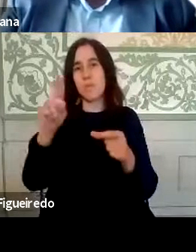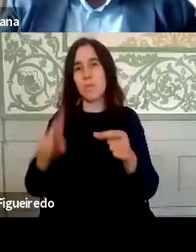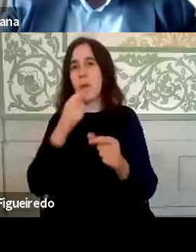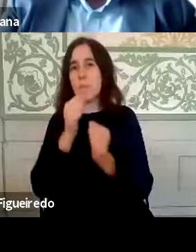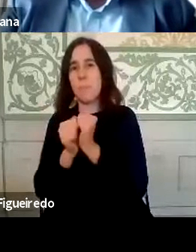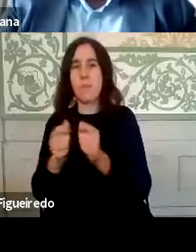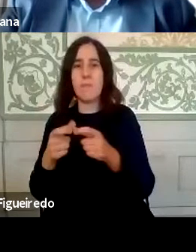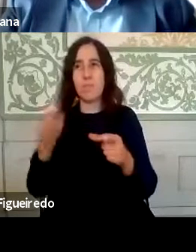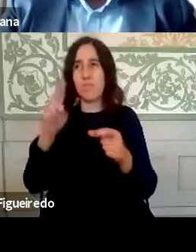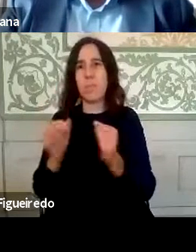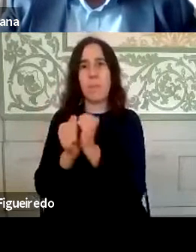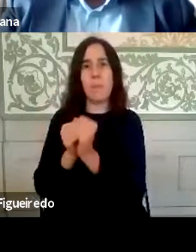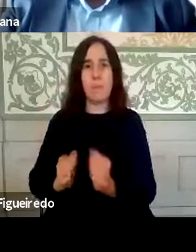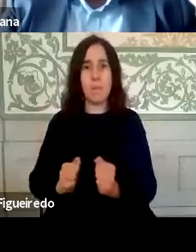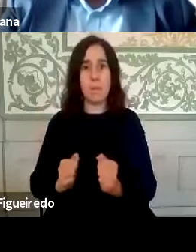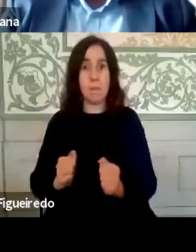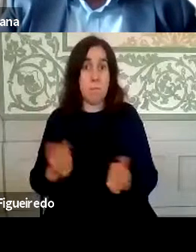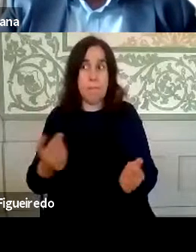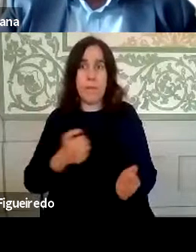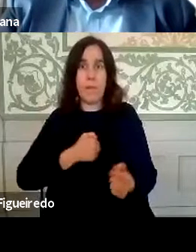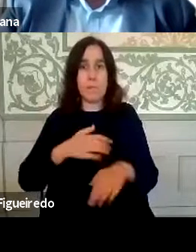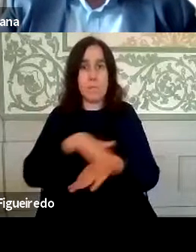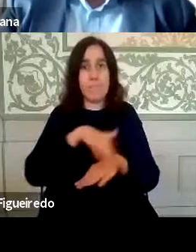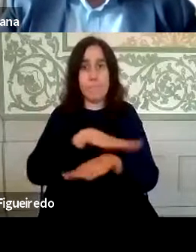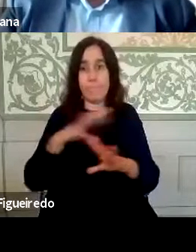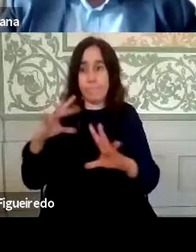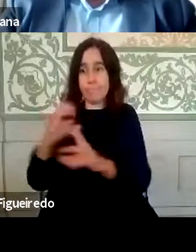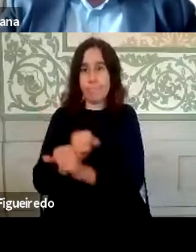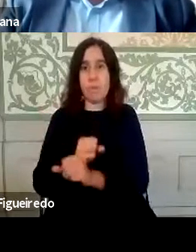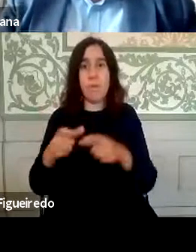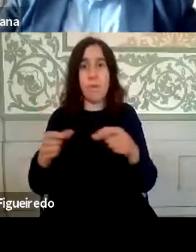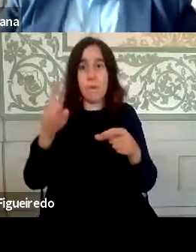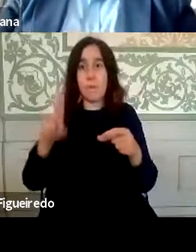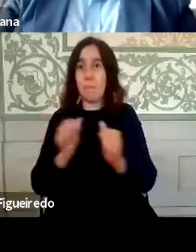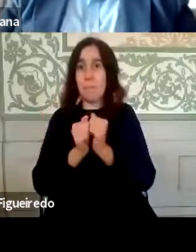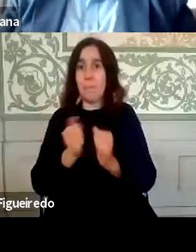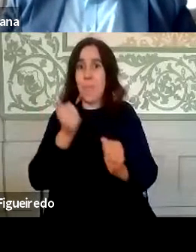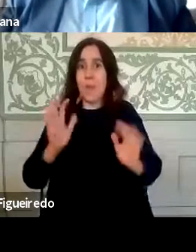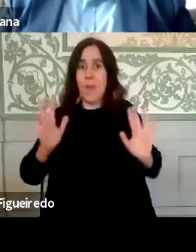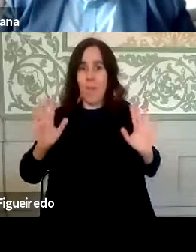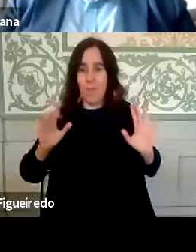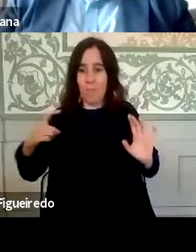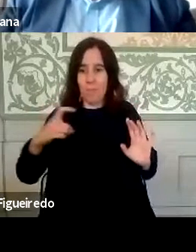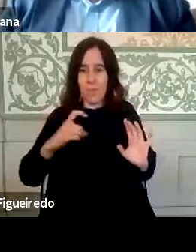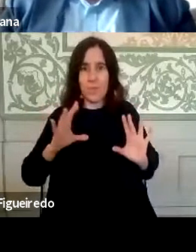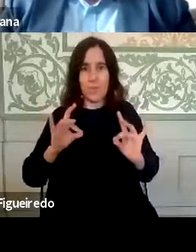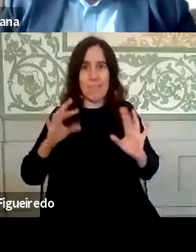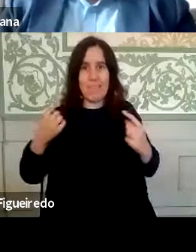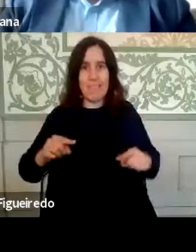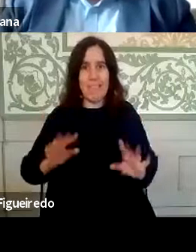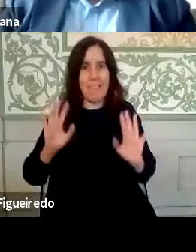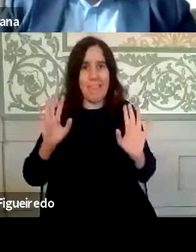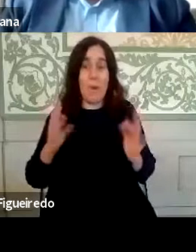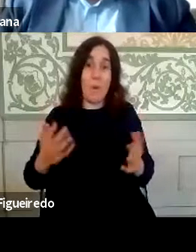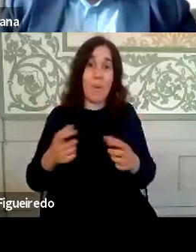faturas têm que andar em papel, foi até nós ímos todos para casa a correr e as faturas é melhor não verem em papel, porque se calhar até trazem vírus e portanto agora